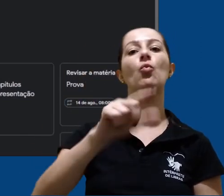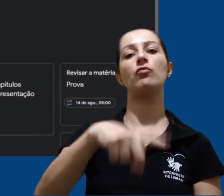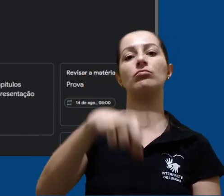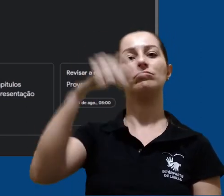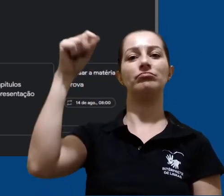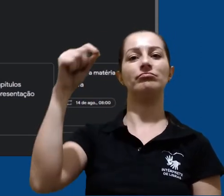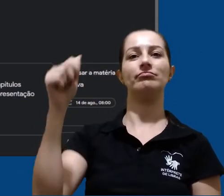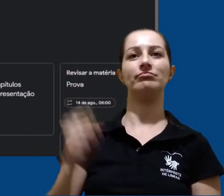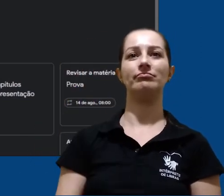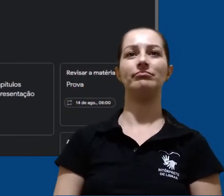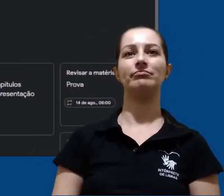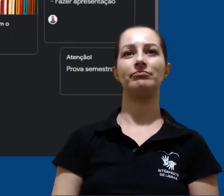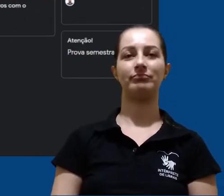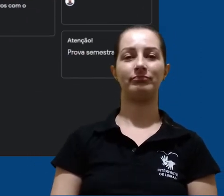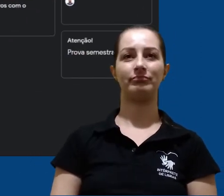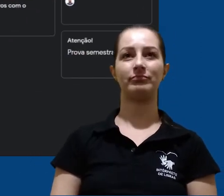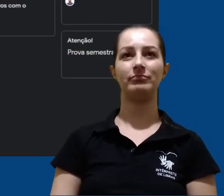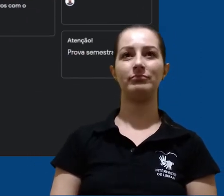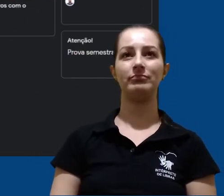dentro da nota.